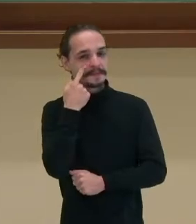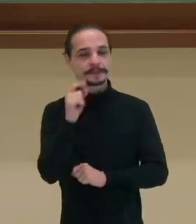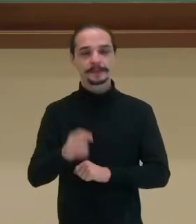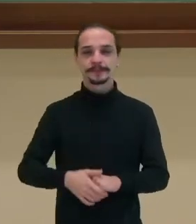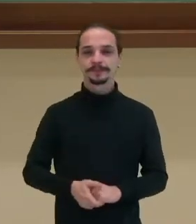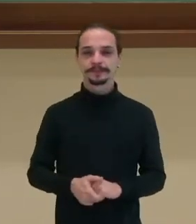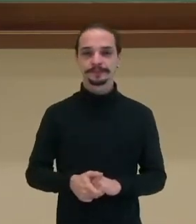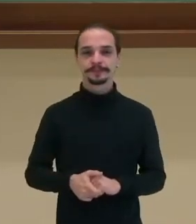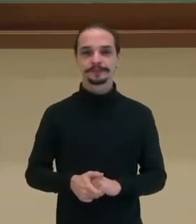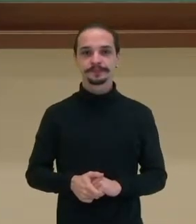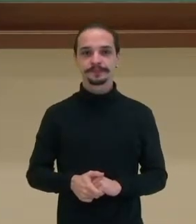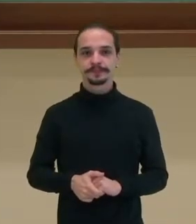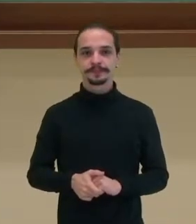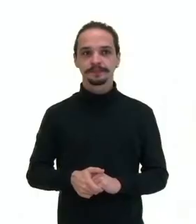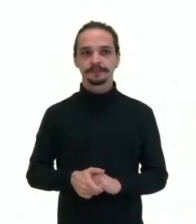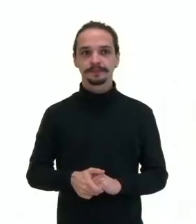vamos lá!